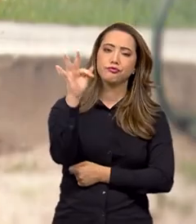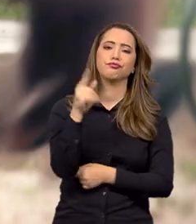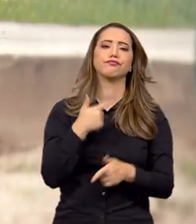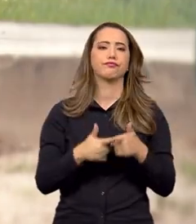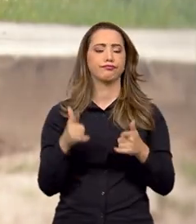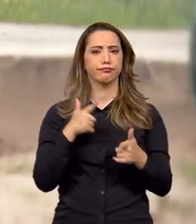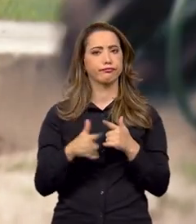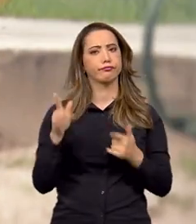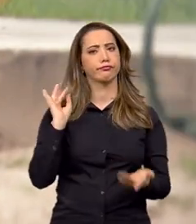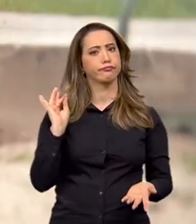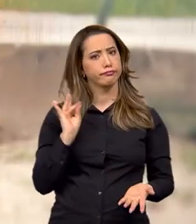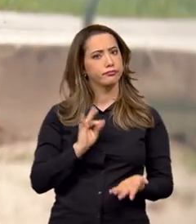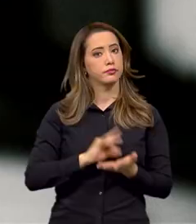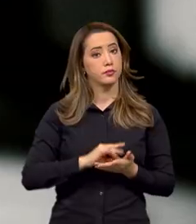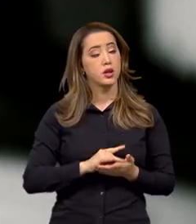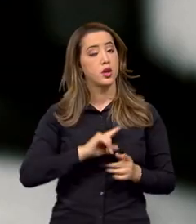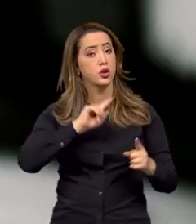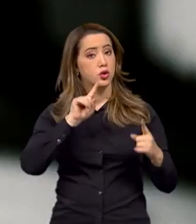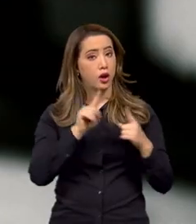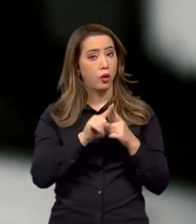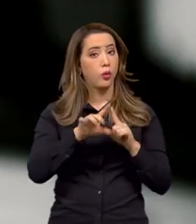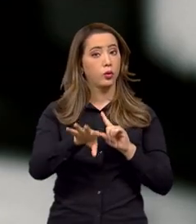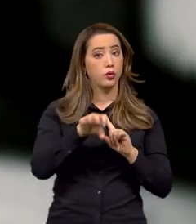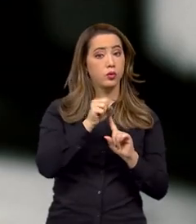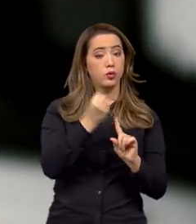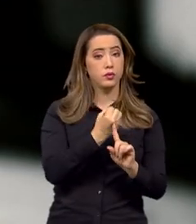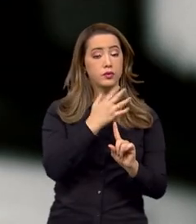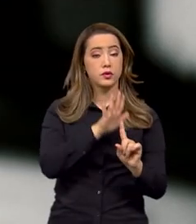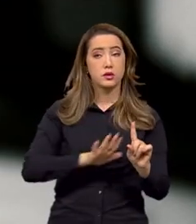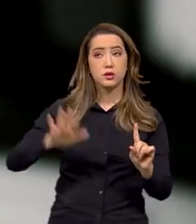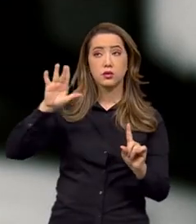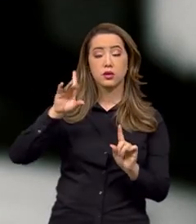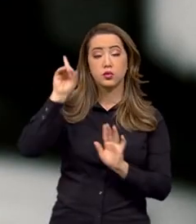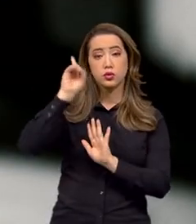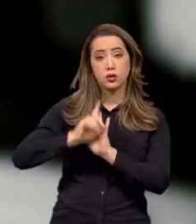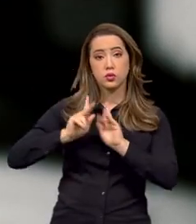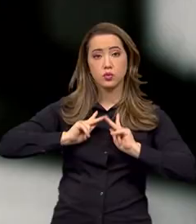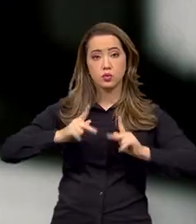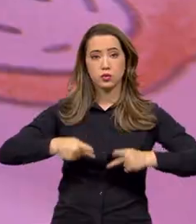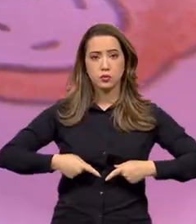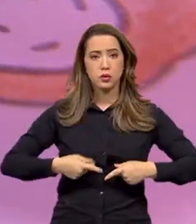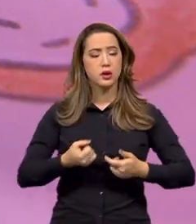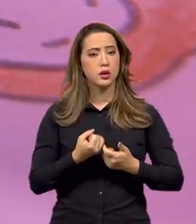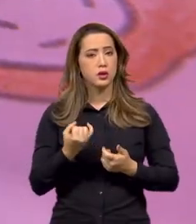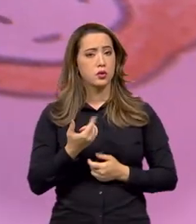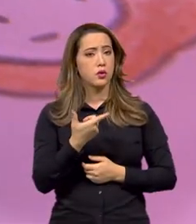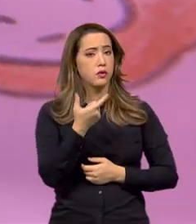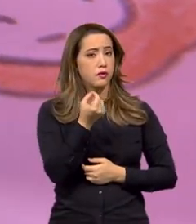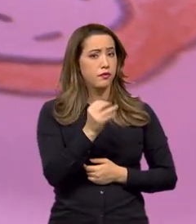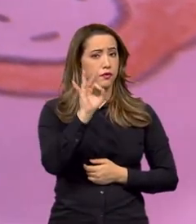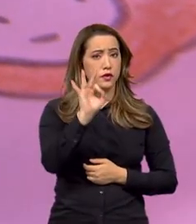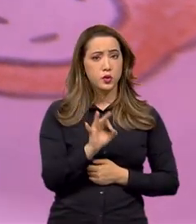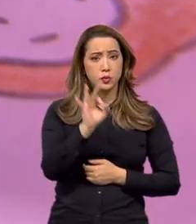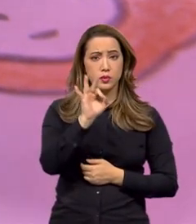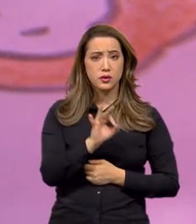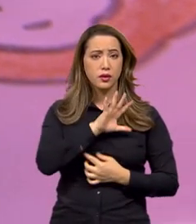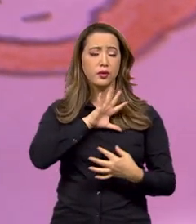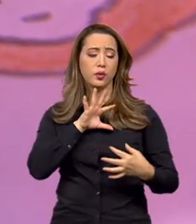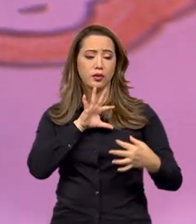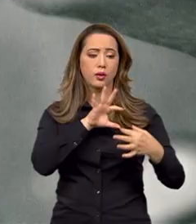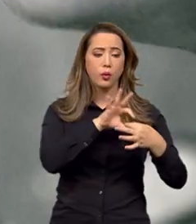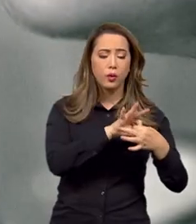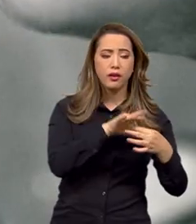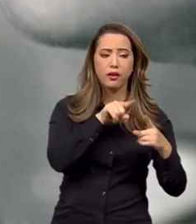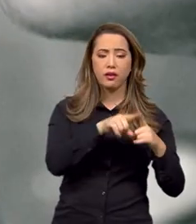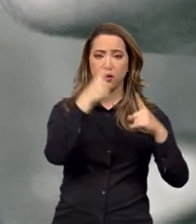Segundo a Ouvidoria Nacional dos Direitos Humanos, entre as denúncias de violações contra esse público, cerca de 20%